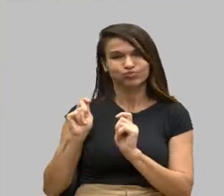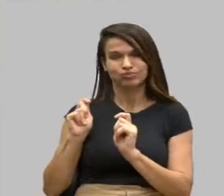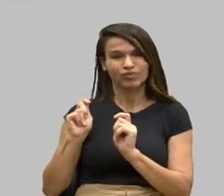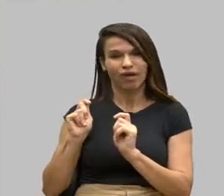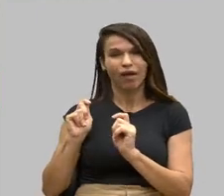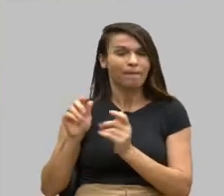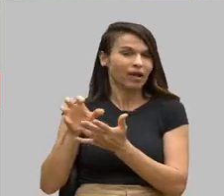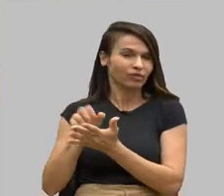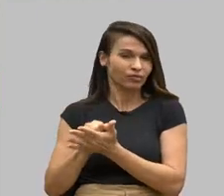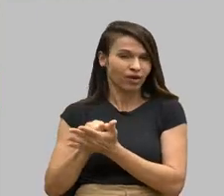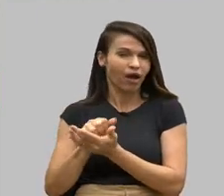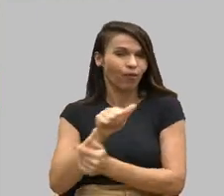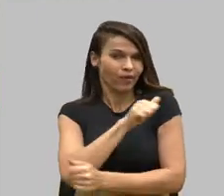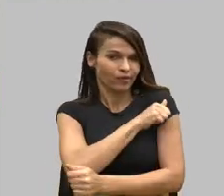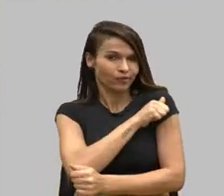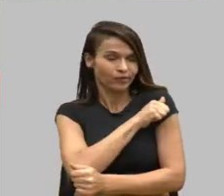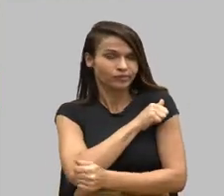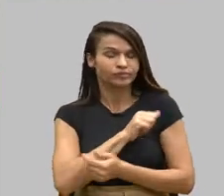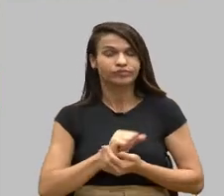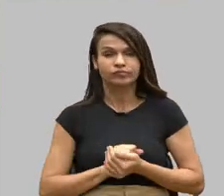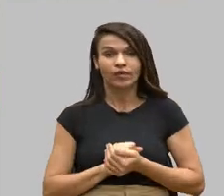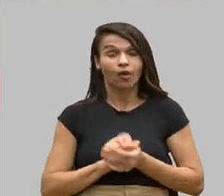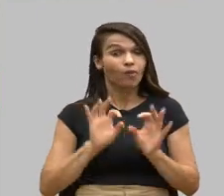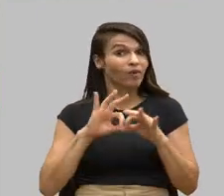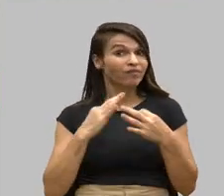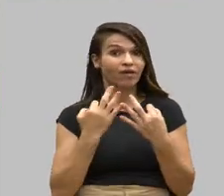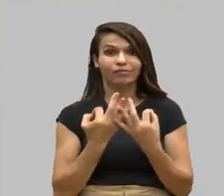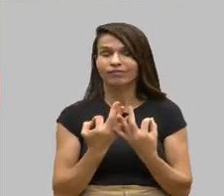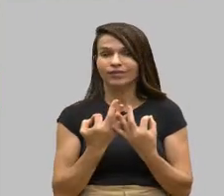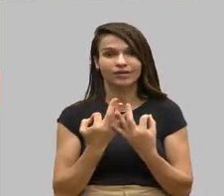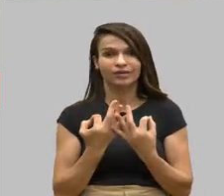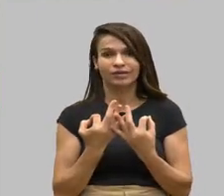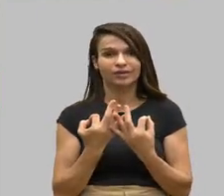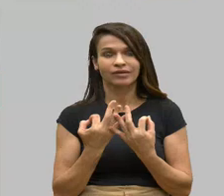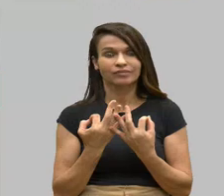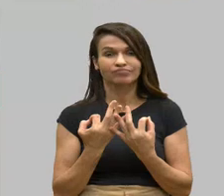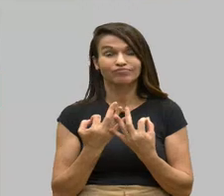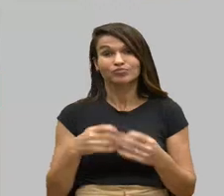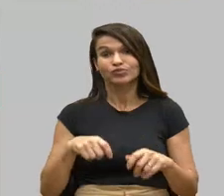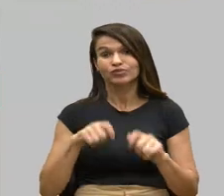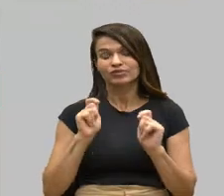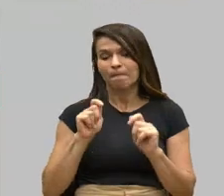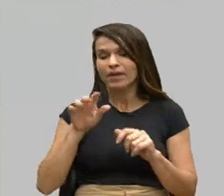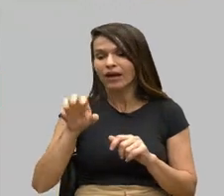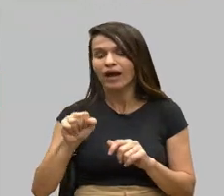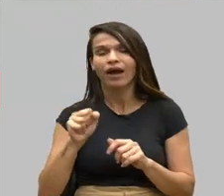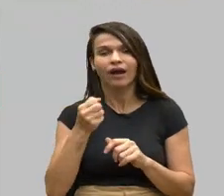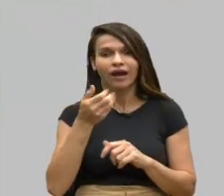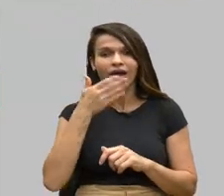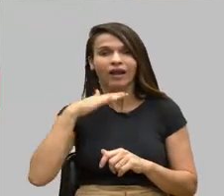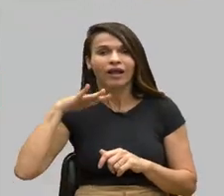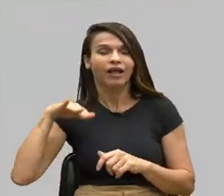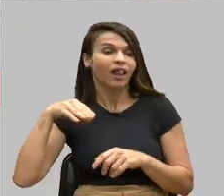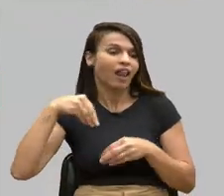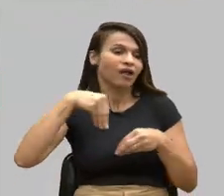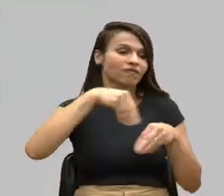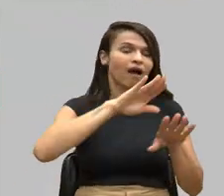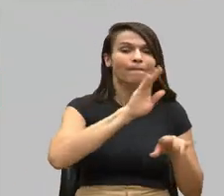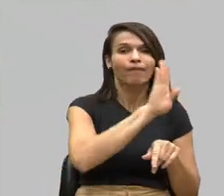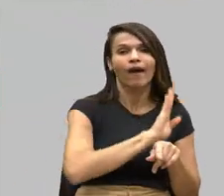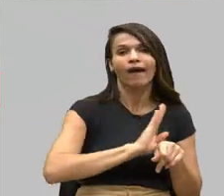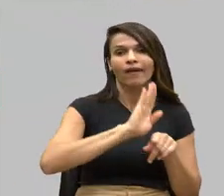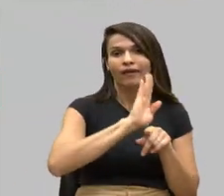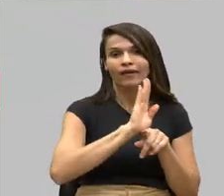família, não tinha condições de todo dia pegar aquela criança, uma mãe, levar lá para o barreiro, e